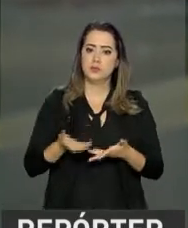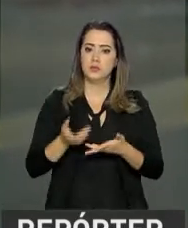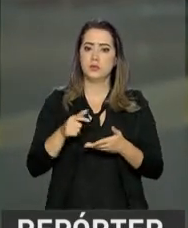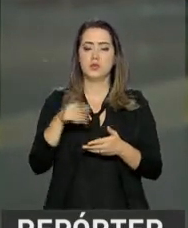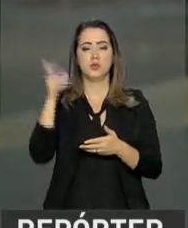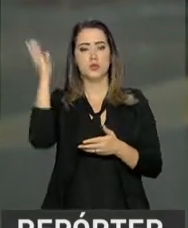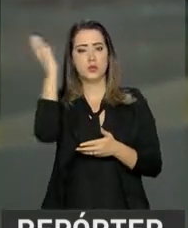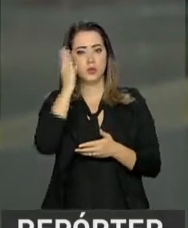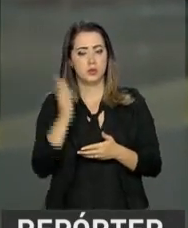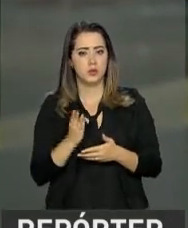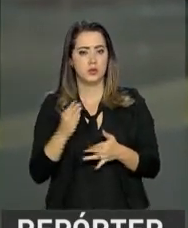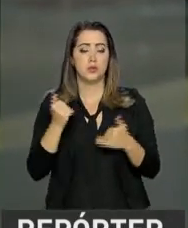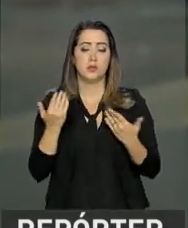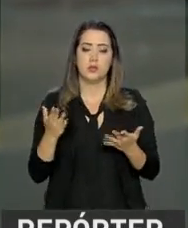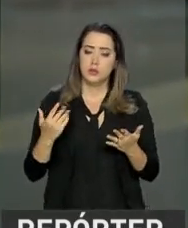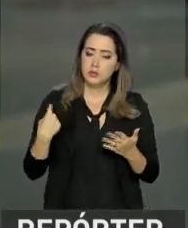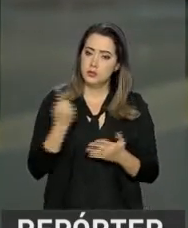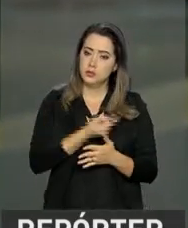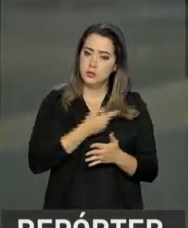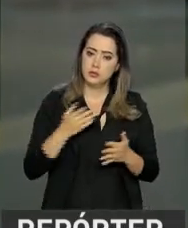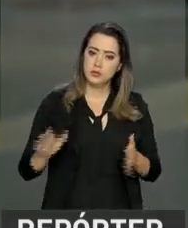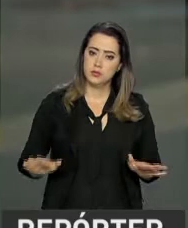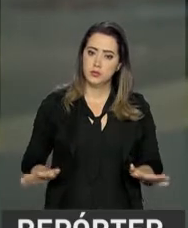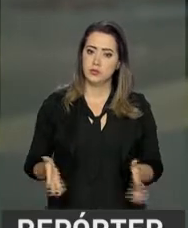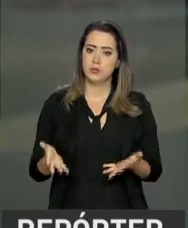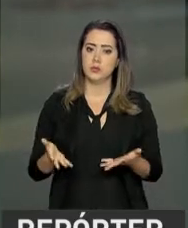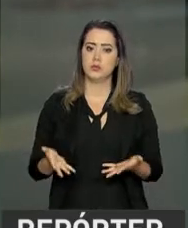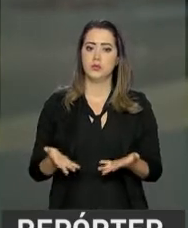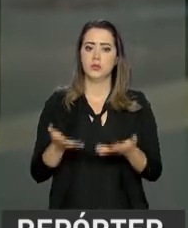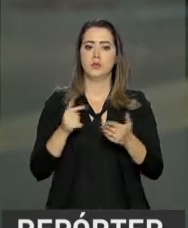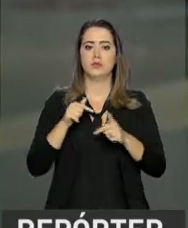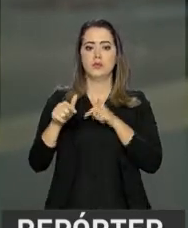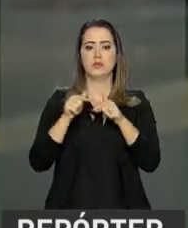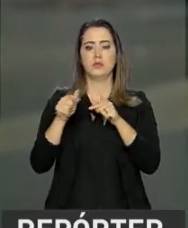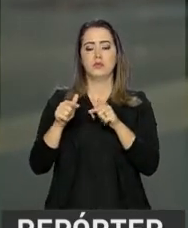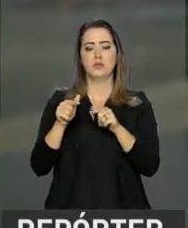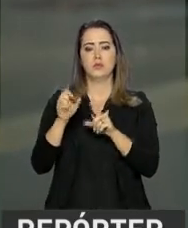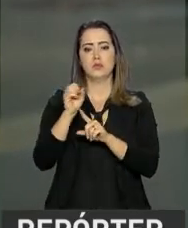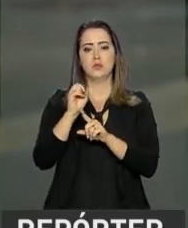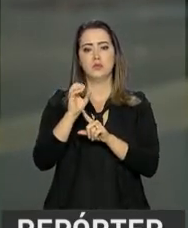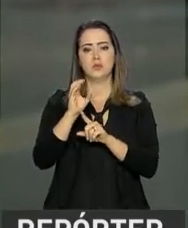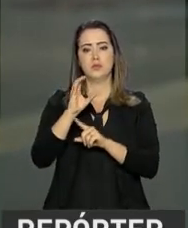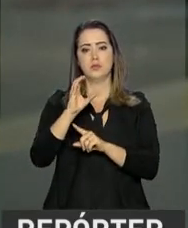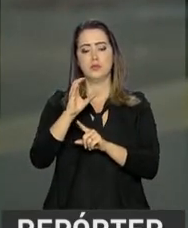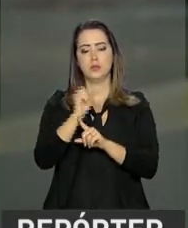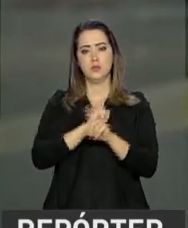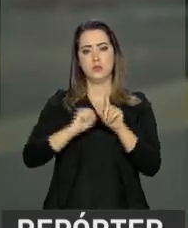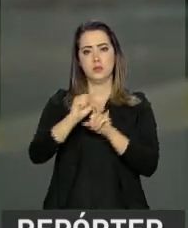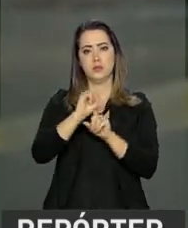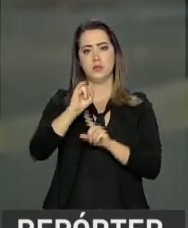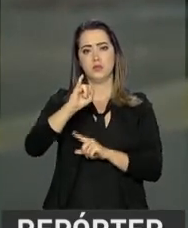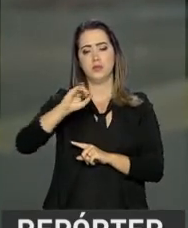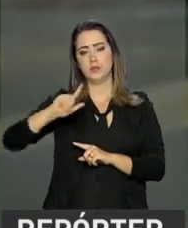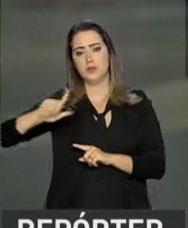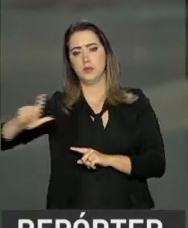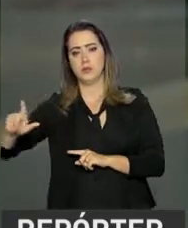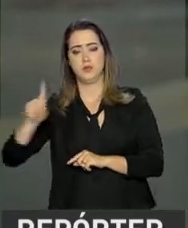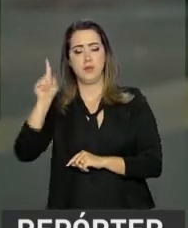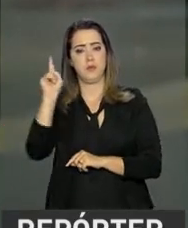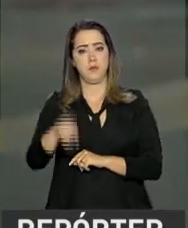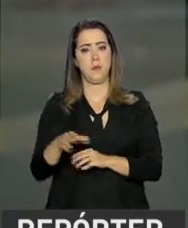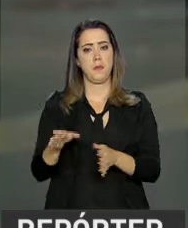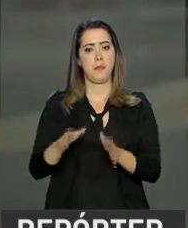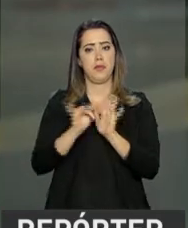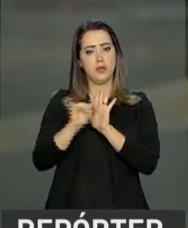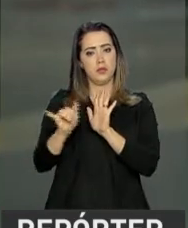acolhimento. A gente estimula ações da sociedade civil por editais ou por campanhas ou algumas parcerias que